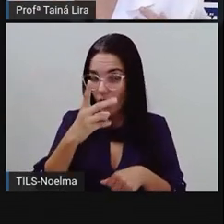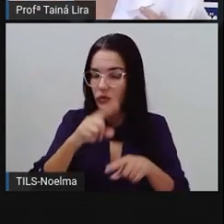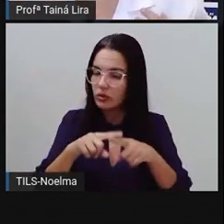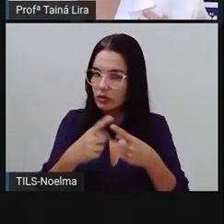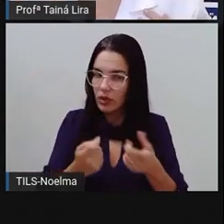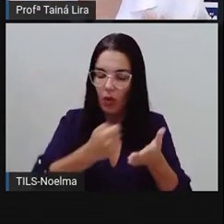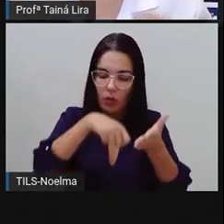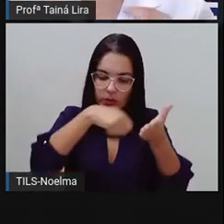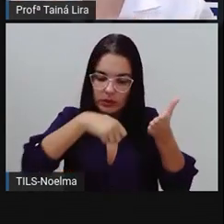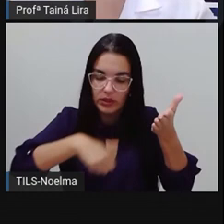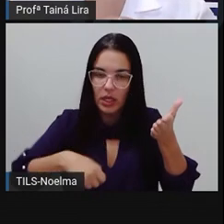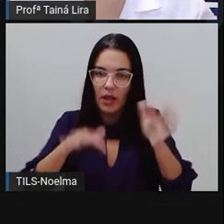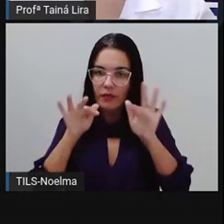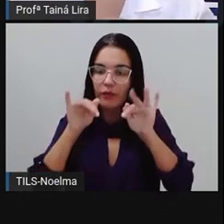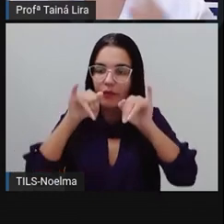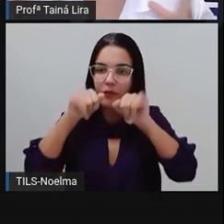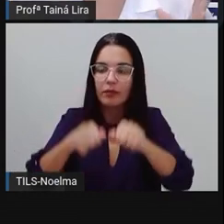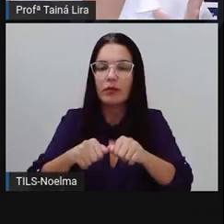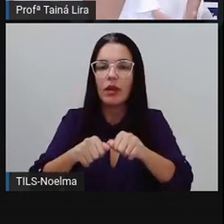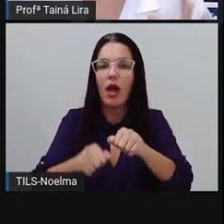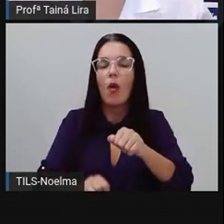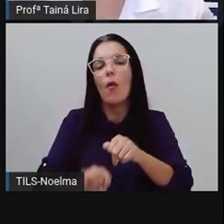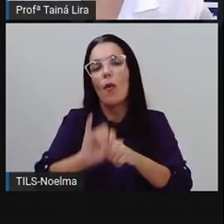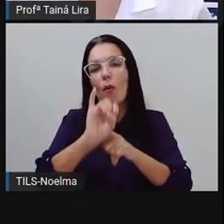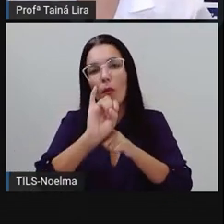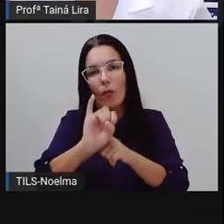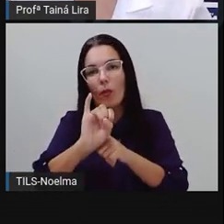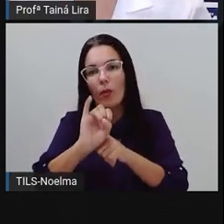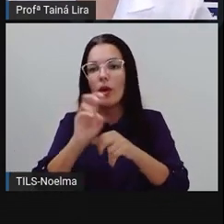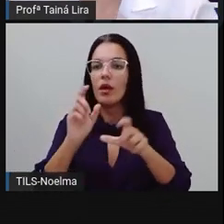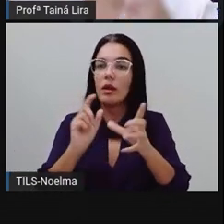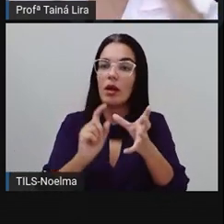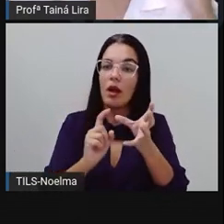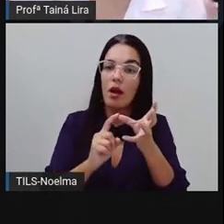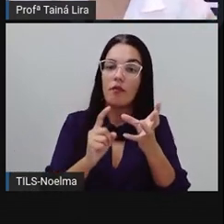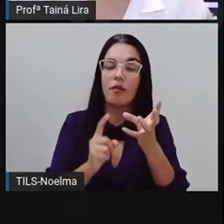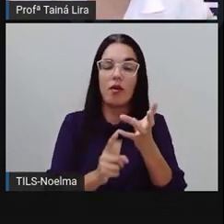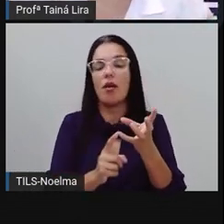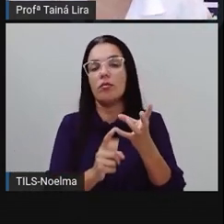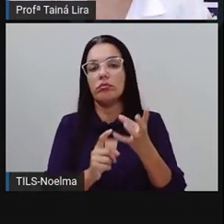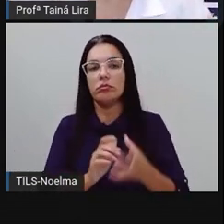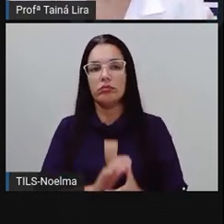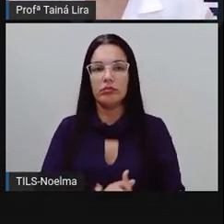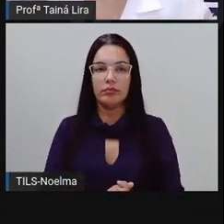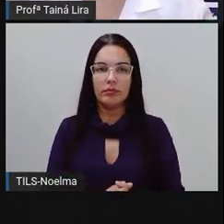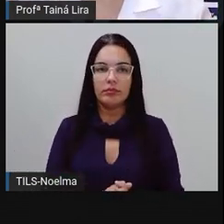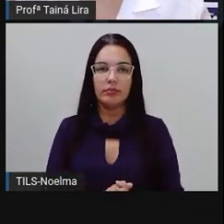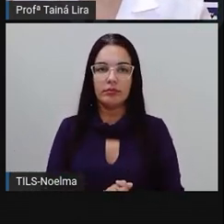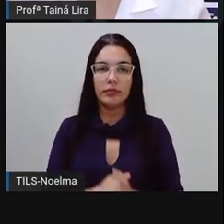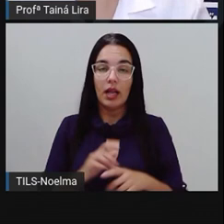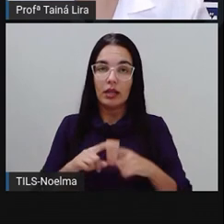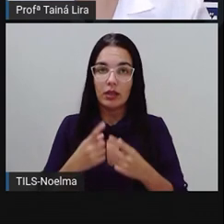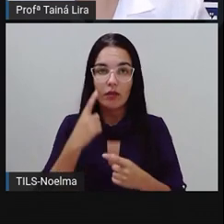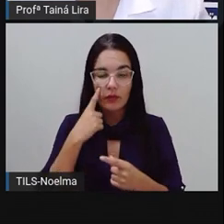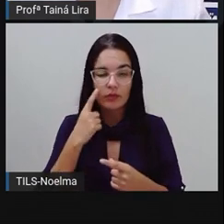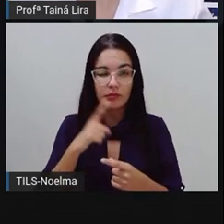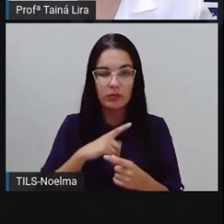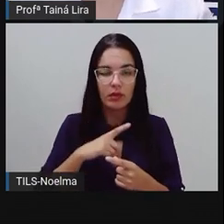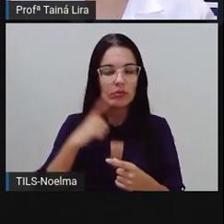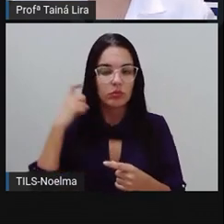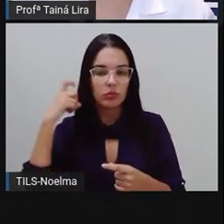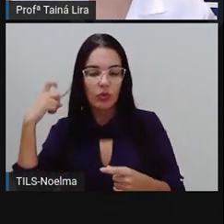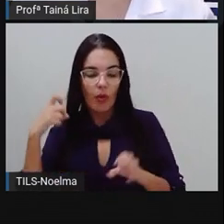forte, tá? Todos têm aí som de I, né, abacate e abacaxi. Mas abacaxi